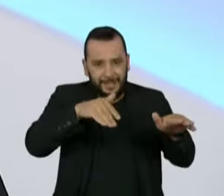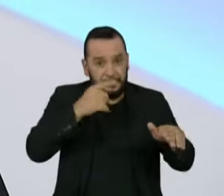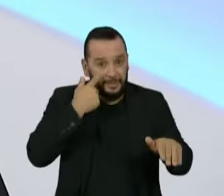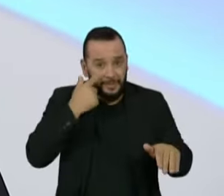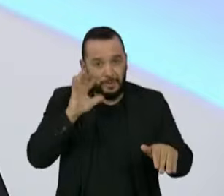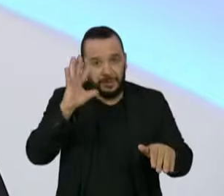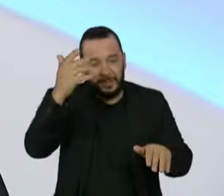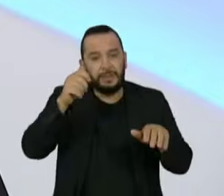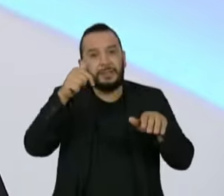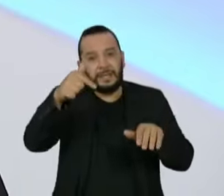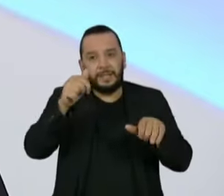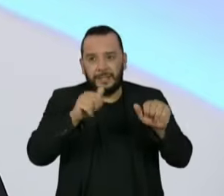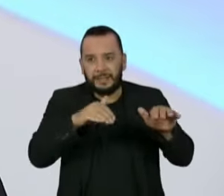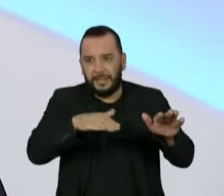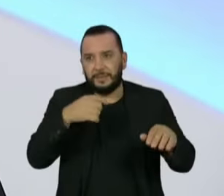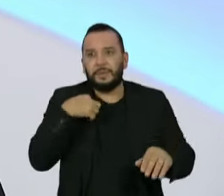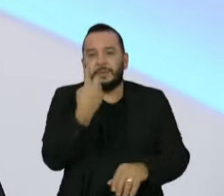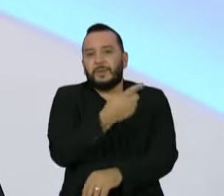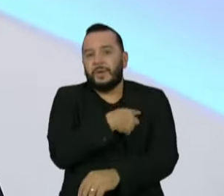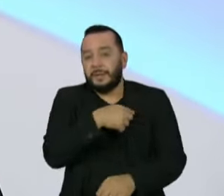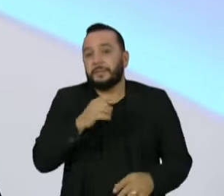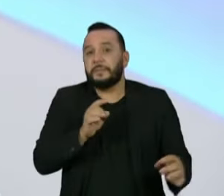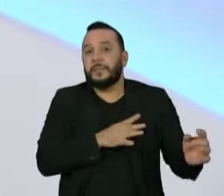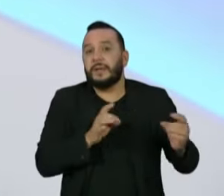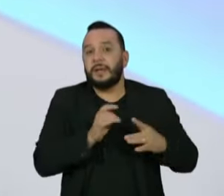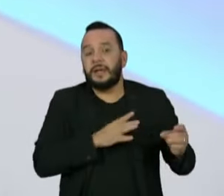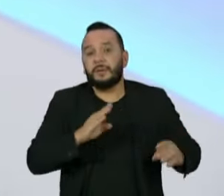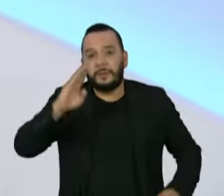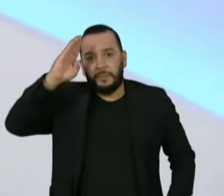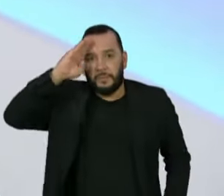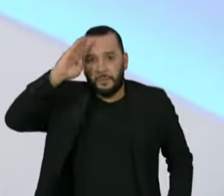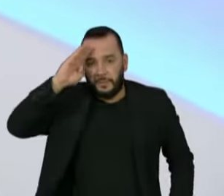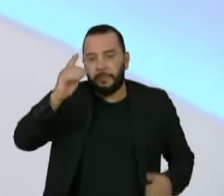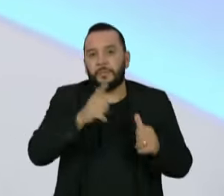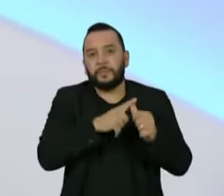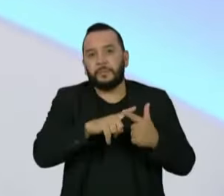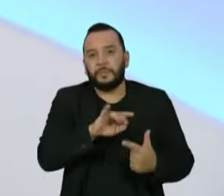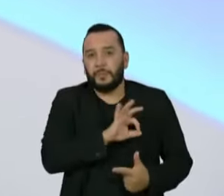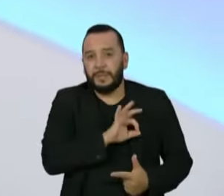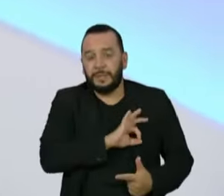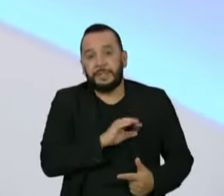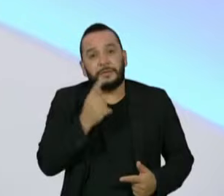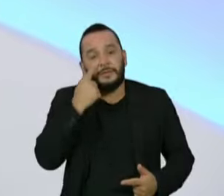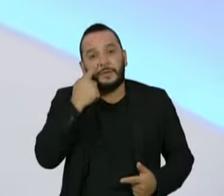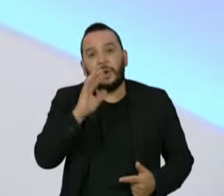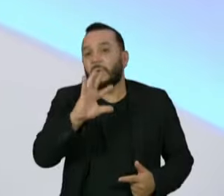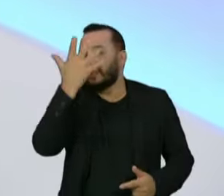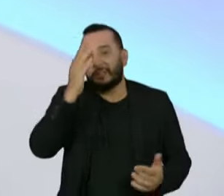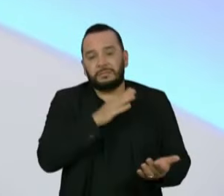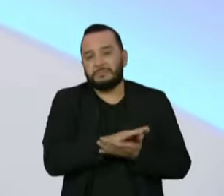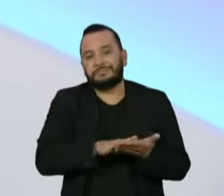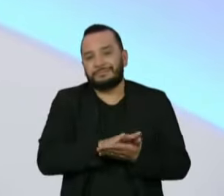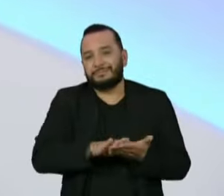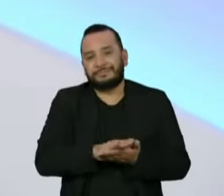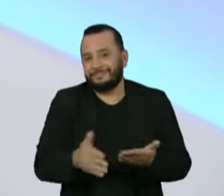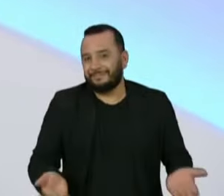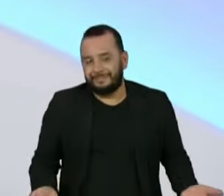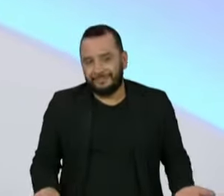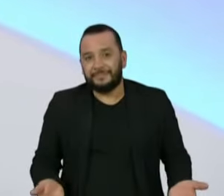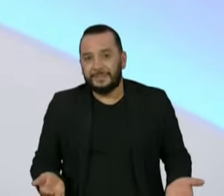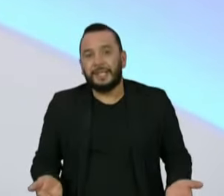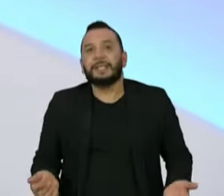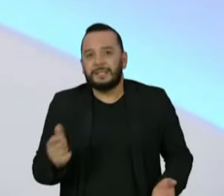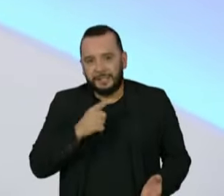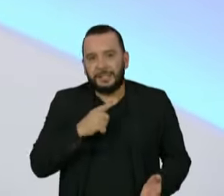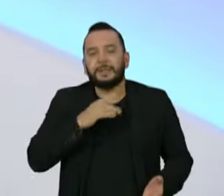setembro com um temor muito grande de mobilização de forças armadas e polícias militares. O que a gente viu na prática não foi nada disso. A gente viu um grande